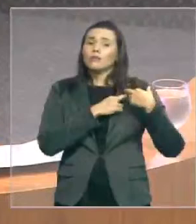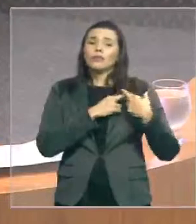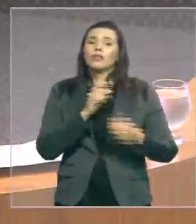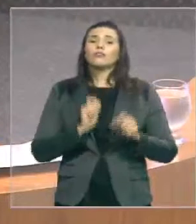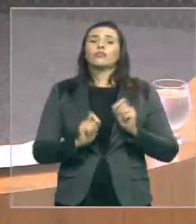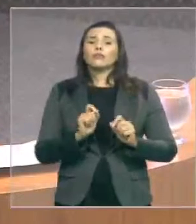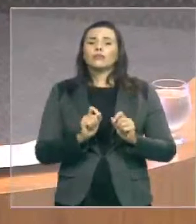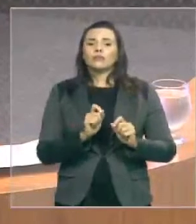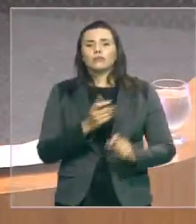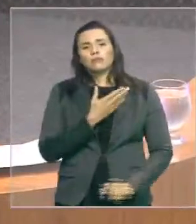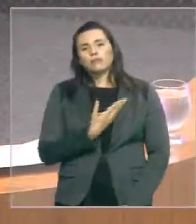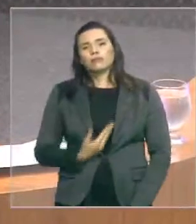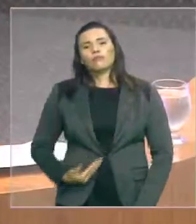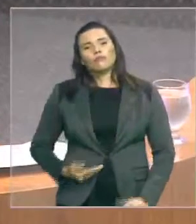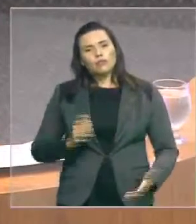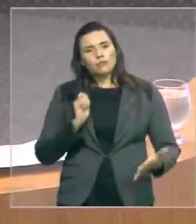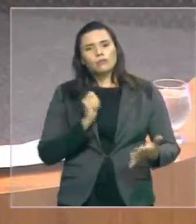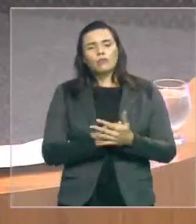no Estado?